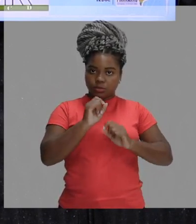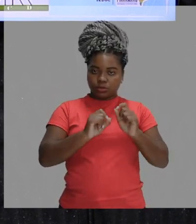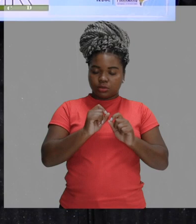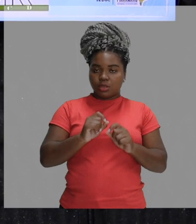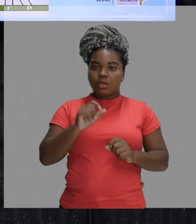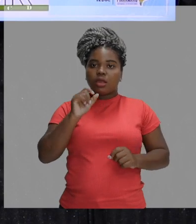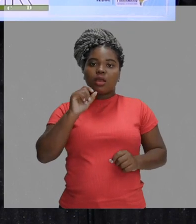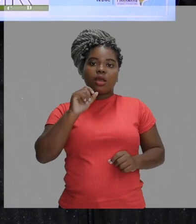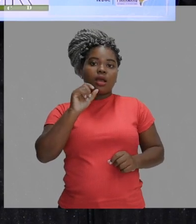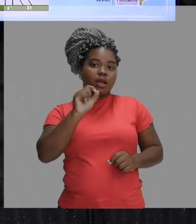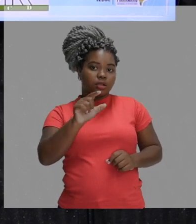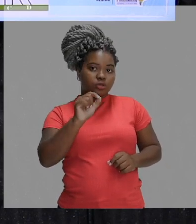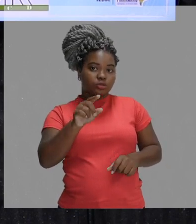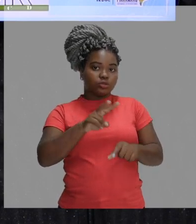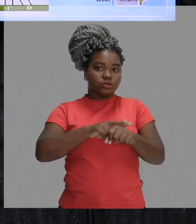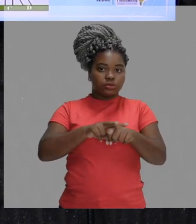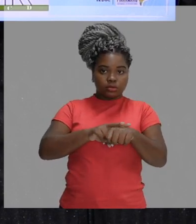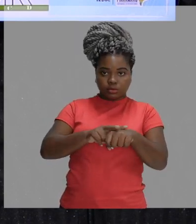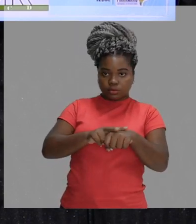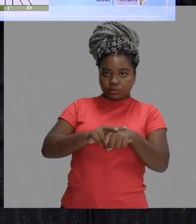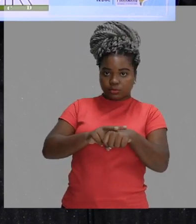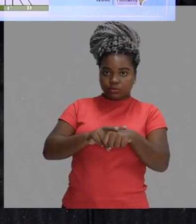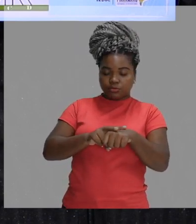azul, verde